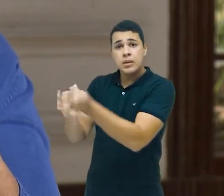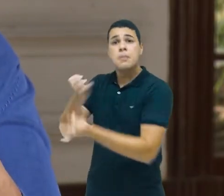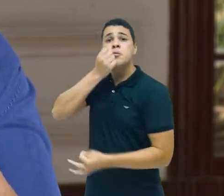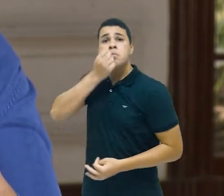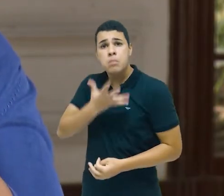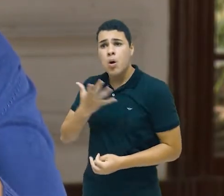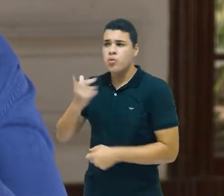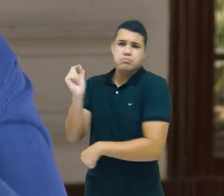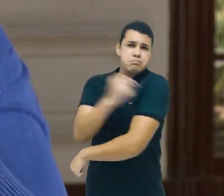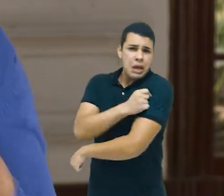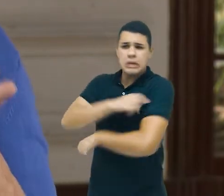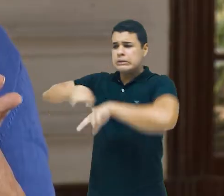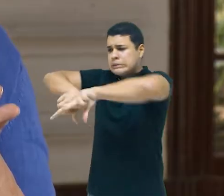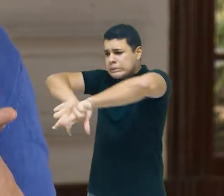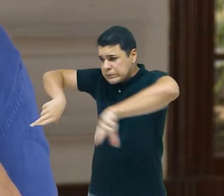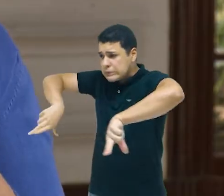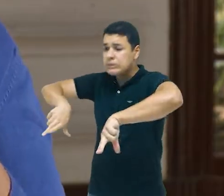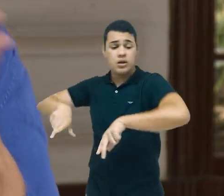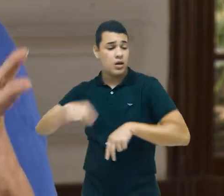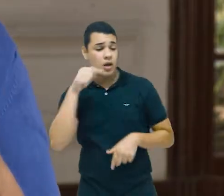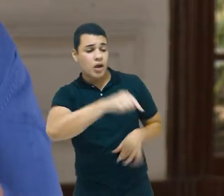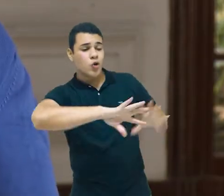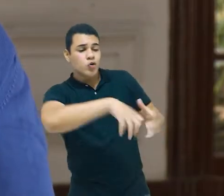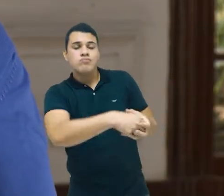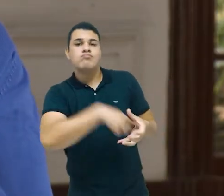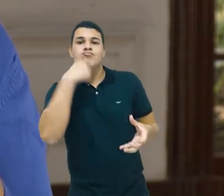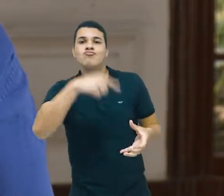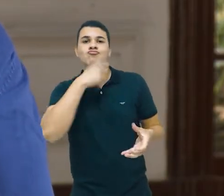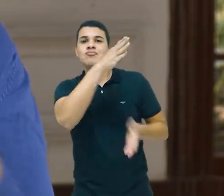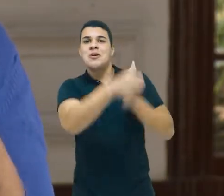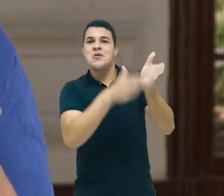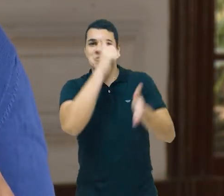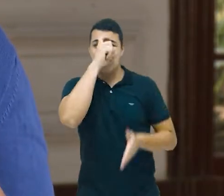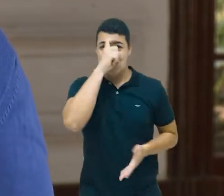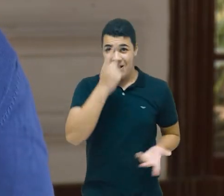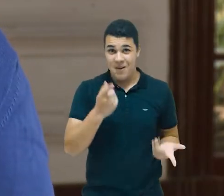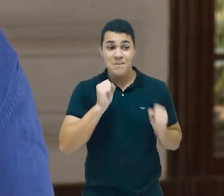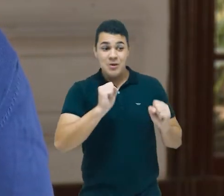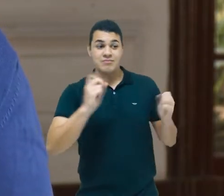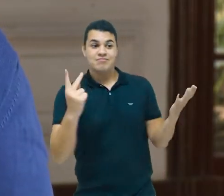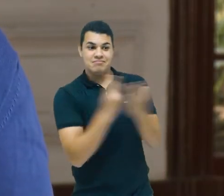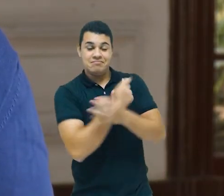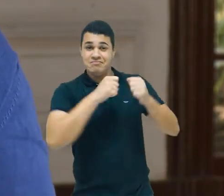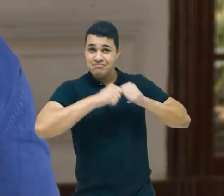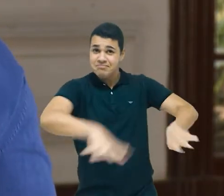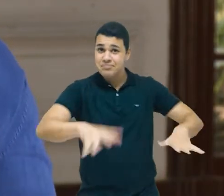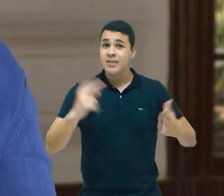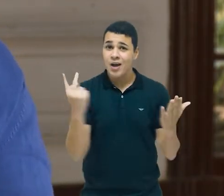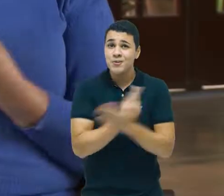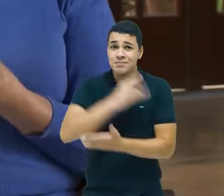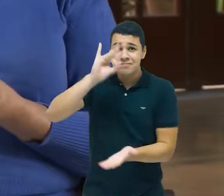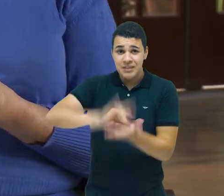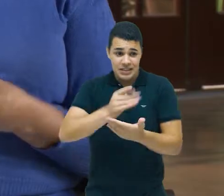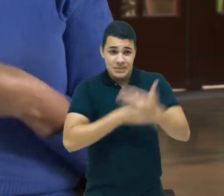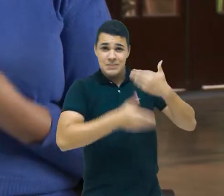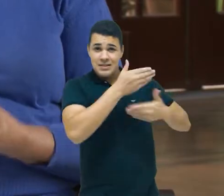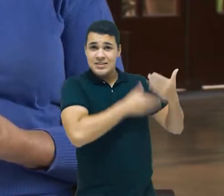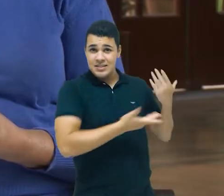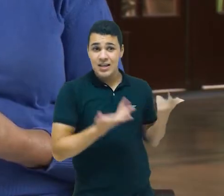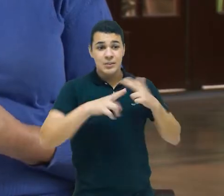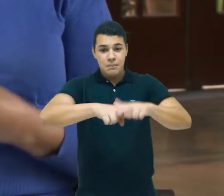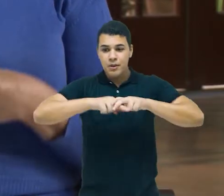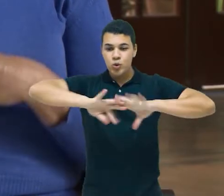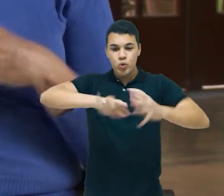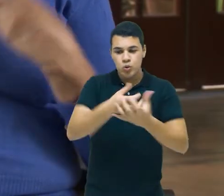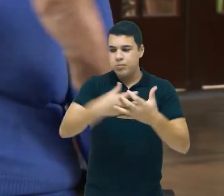testes, internação e outros não. Então, era assim, havia uma segmentação das clientelas,